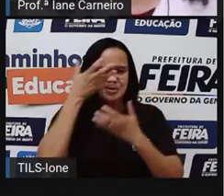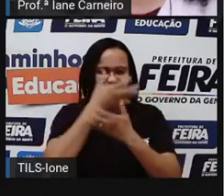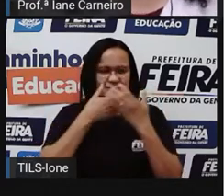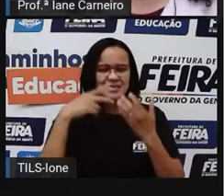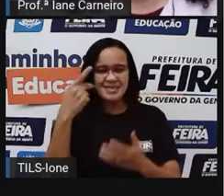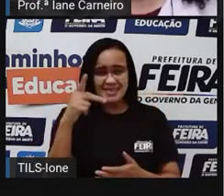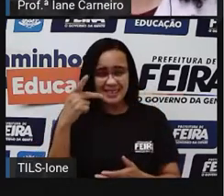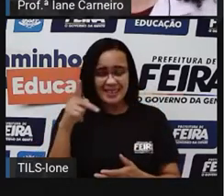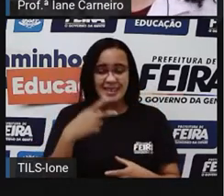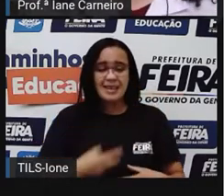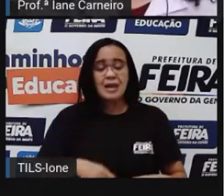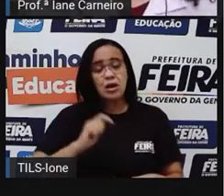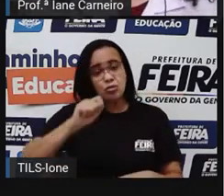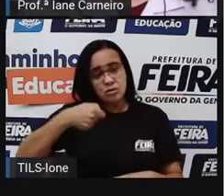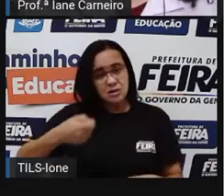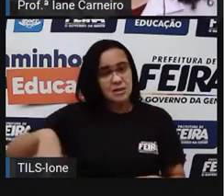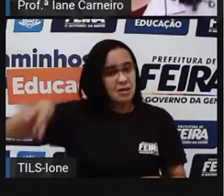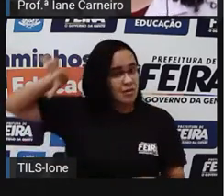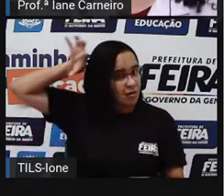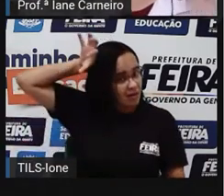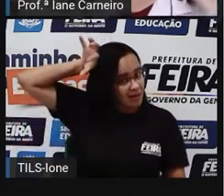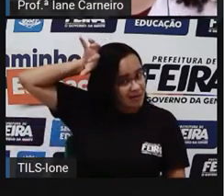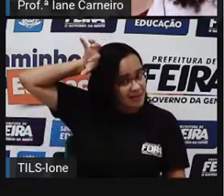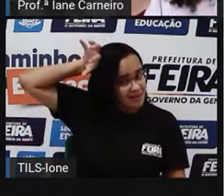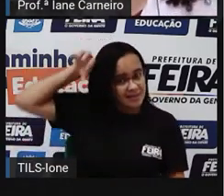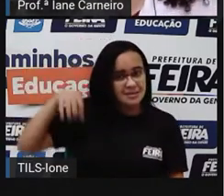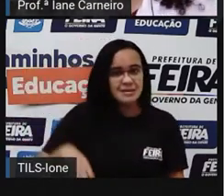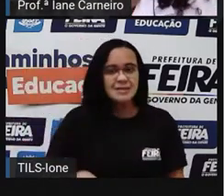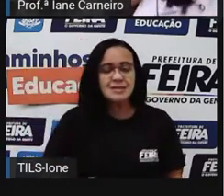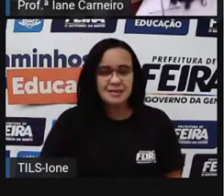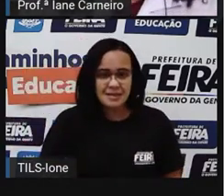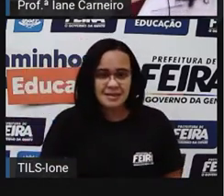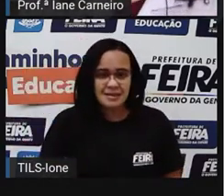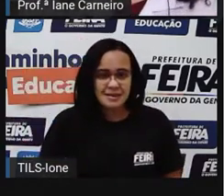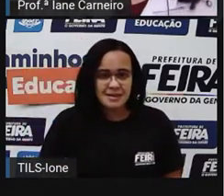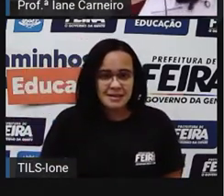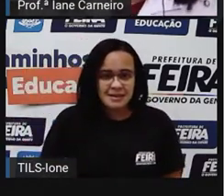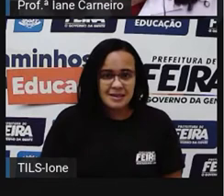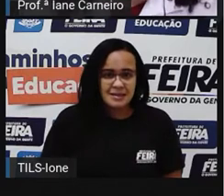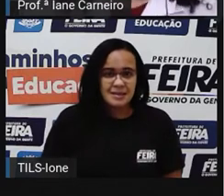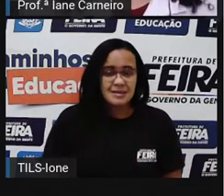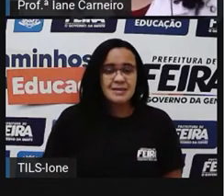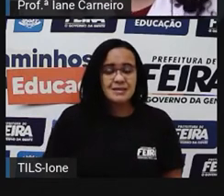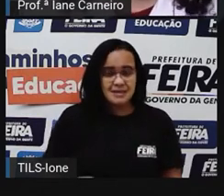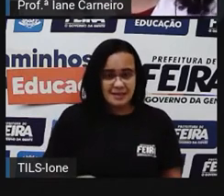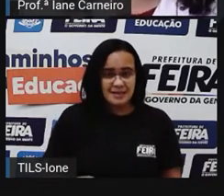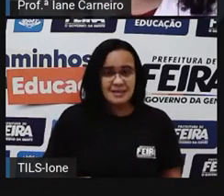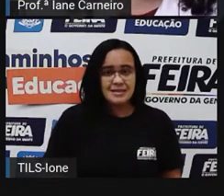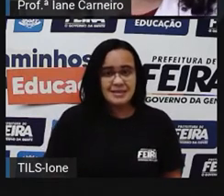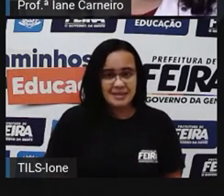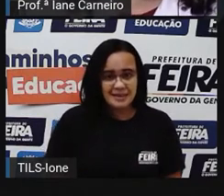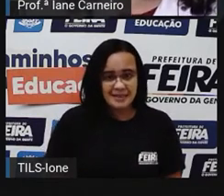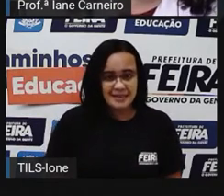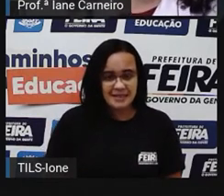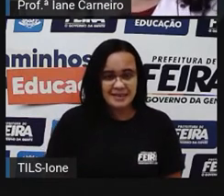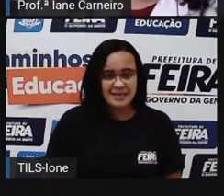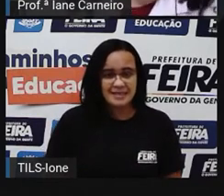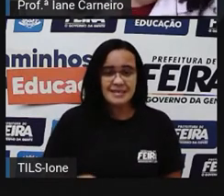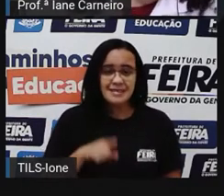O curupira, né? O curupira não, gente. É caipora o nome dela. Deixa a pró corrigir aqui.